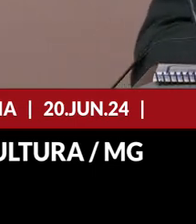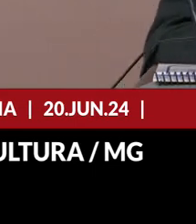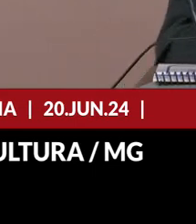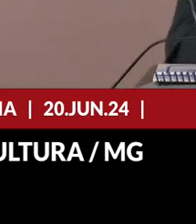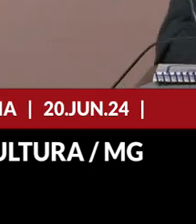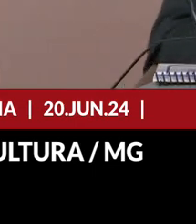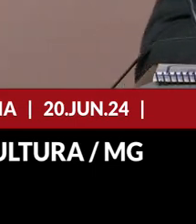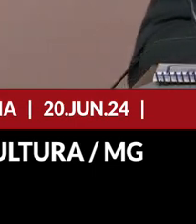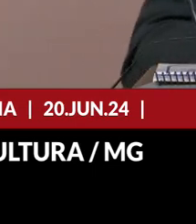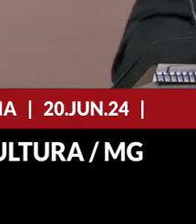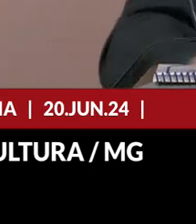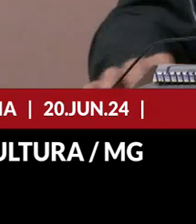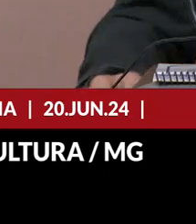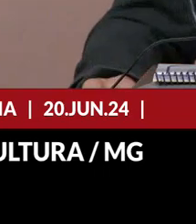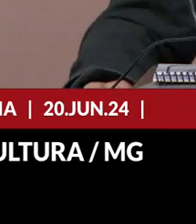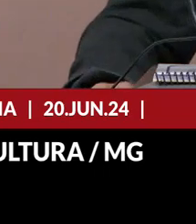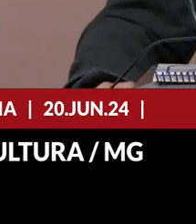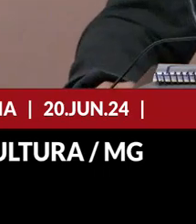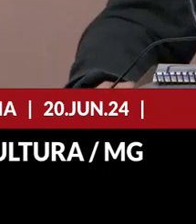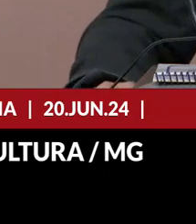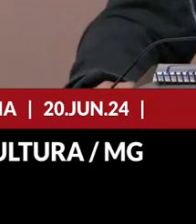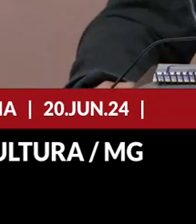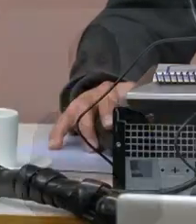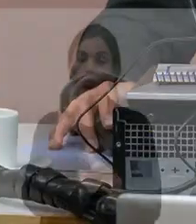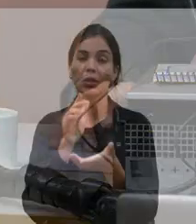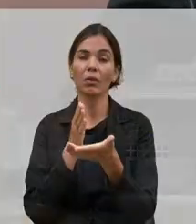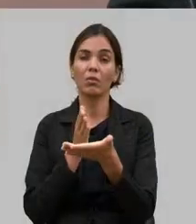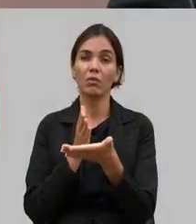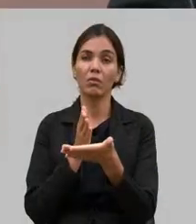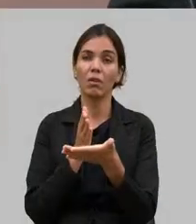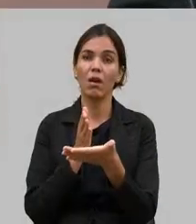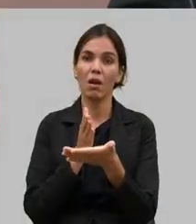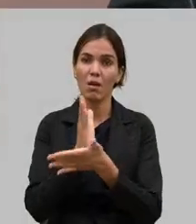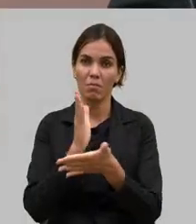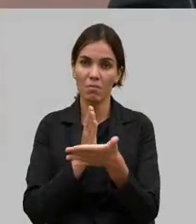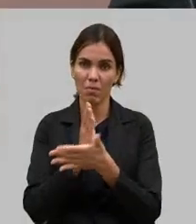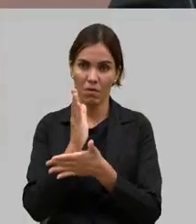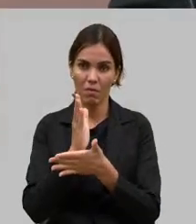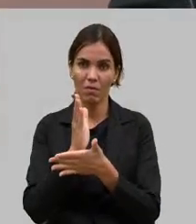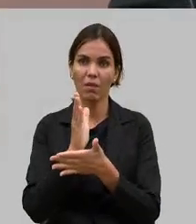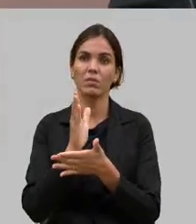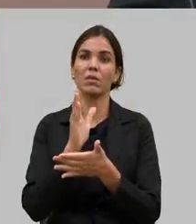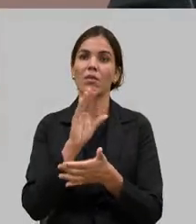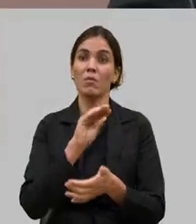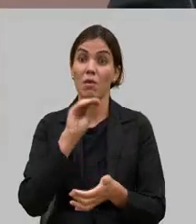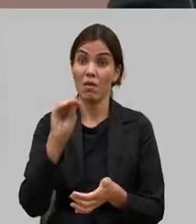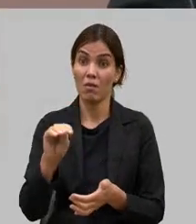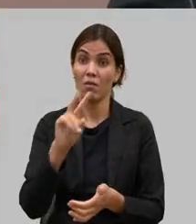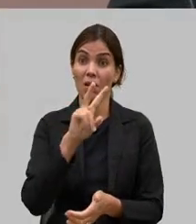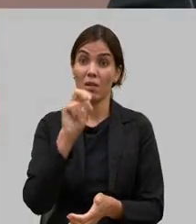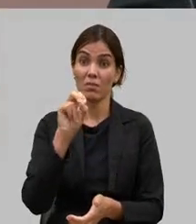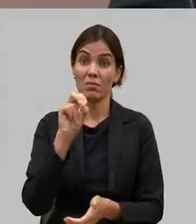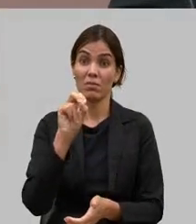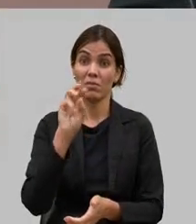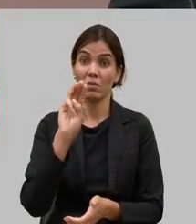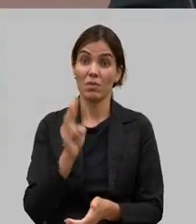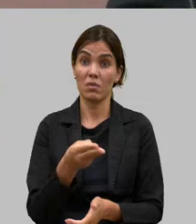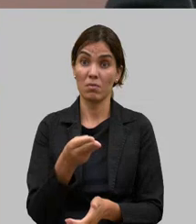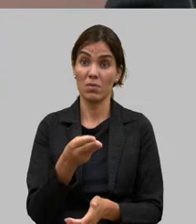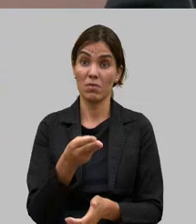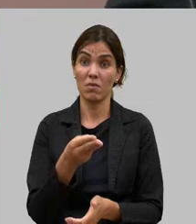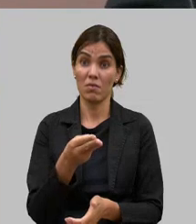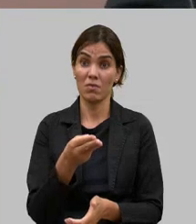também o IMA nós conseguimos aprovação para colocar praticamente 50 milhões na retirada da vacinação contra a febre afetosa